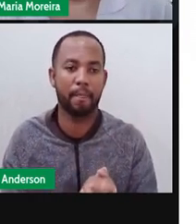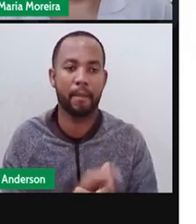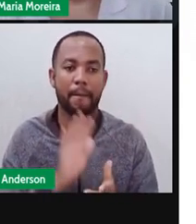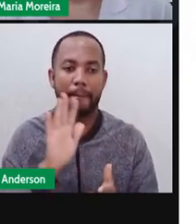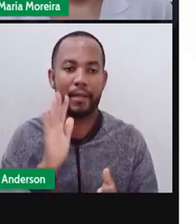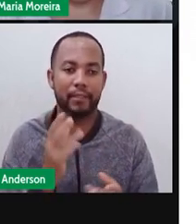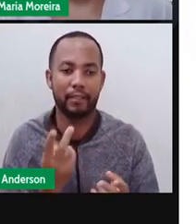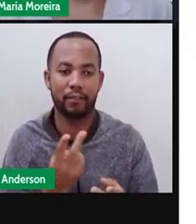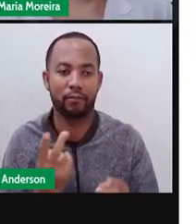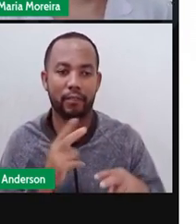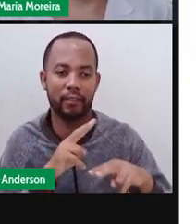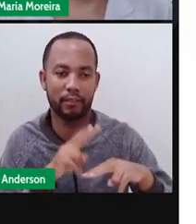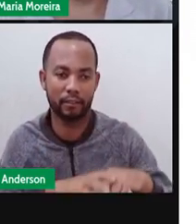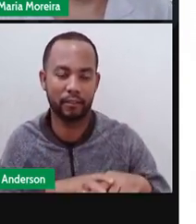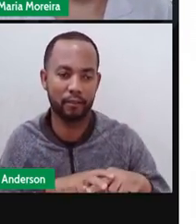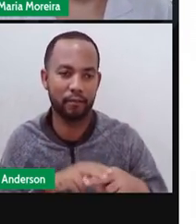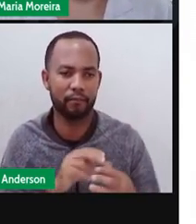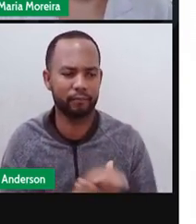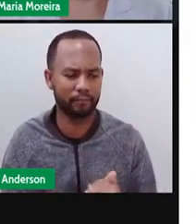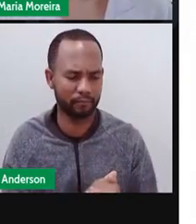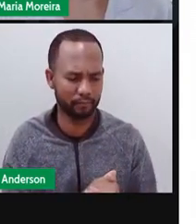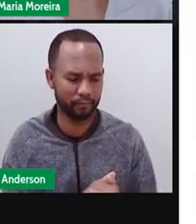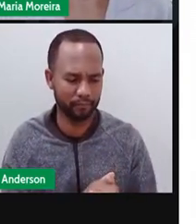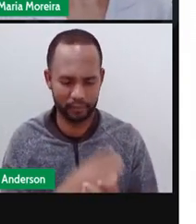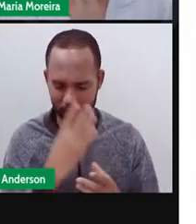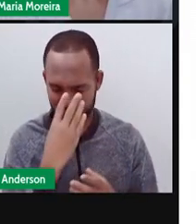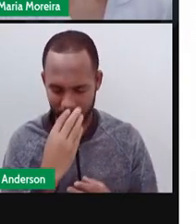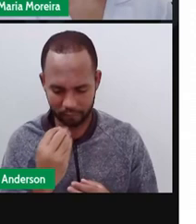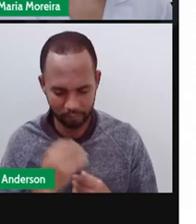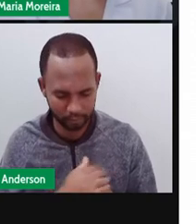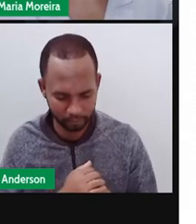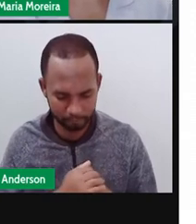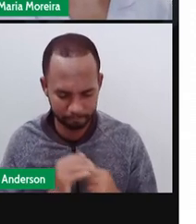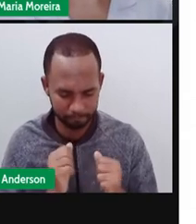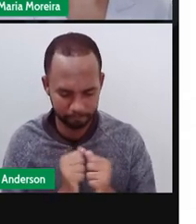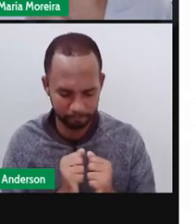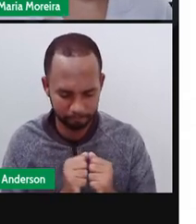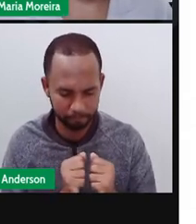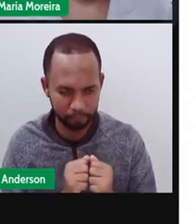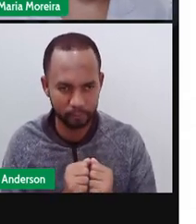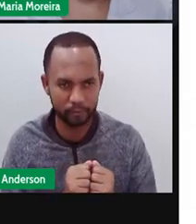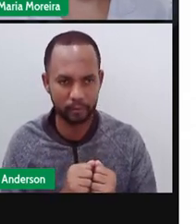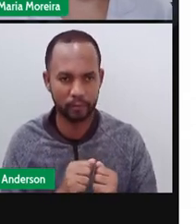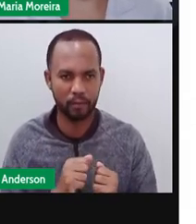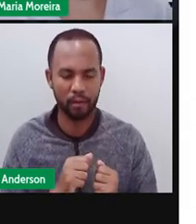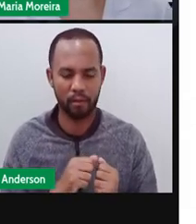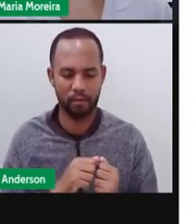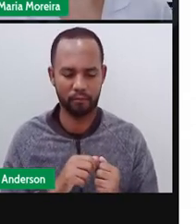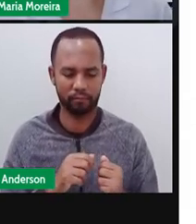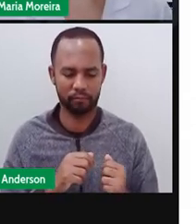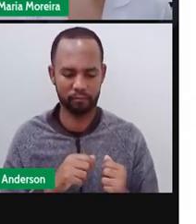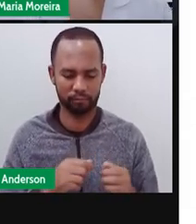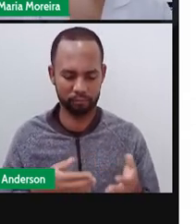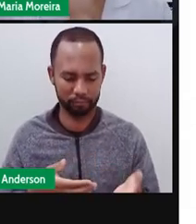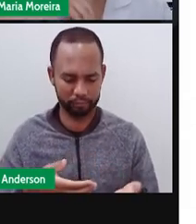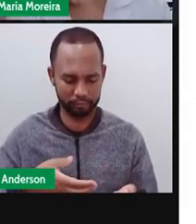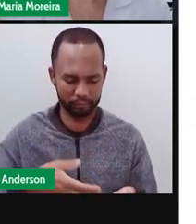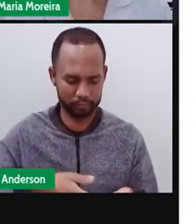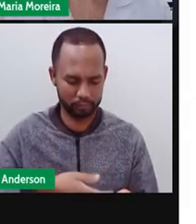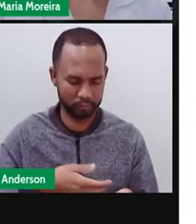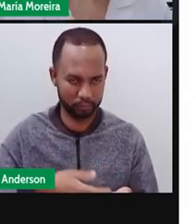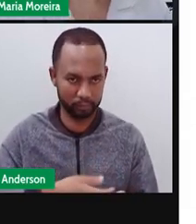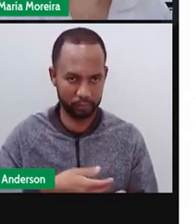se sentaram à mesa, a raposa teve uma decepção. Porque o ensopado foi servido em uma, ó,